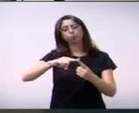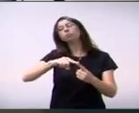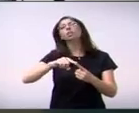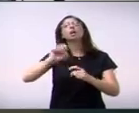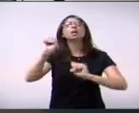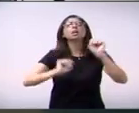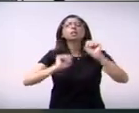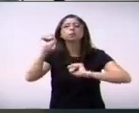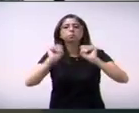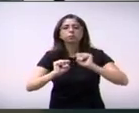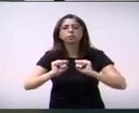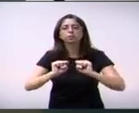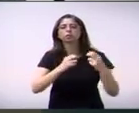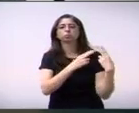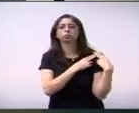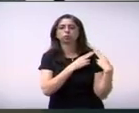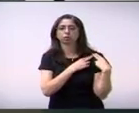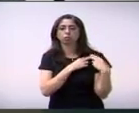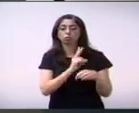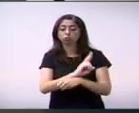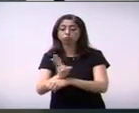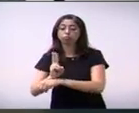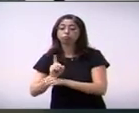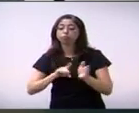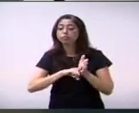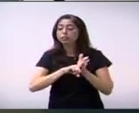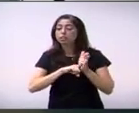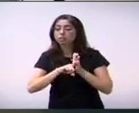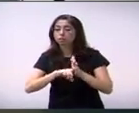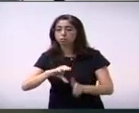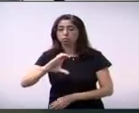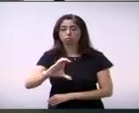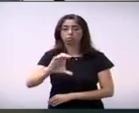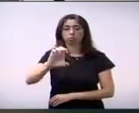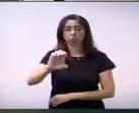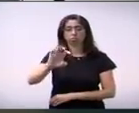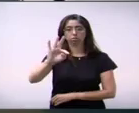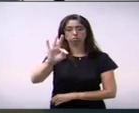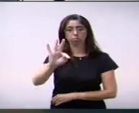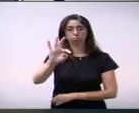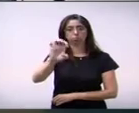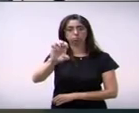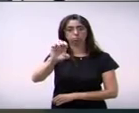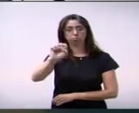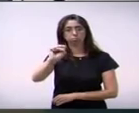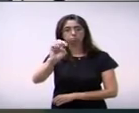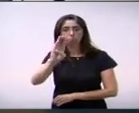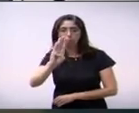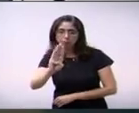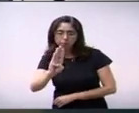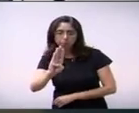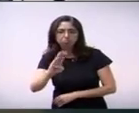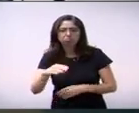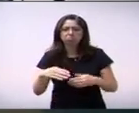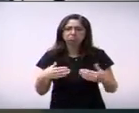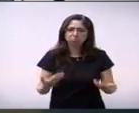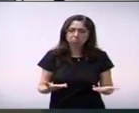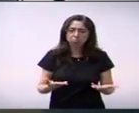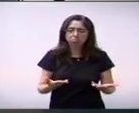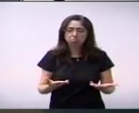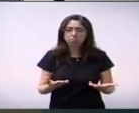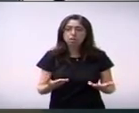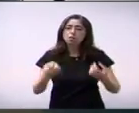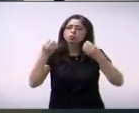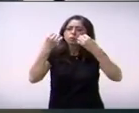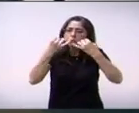responsabilidade da empresa que realiza a lavra. Ou seja, trocando em miúdos, falando português,